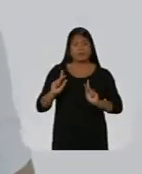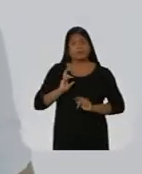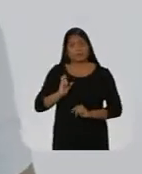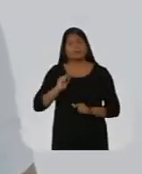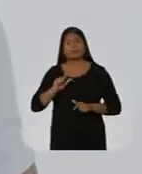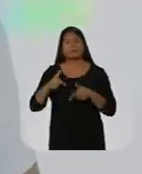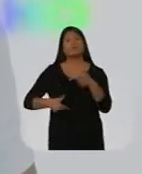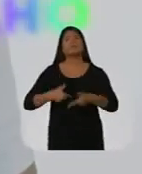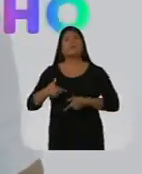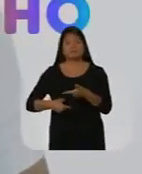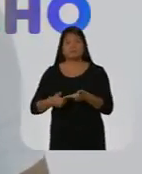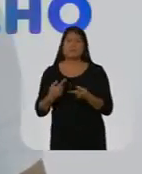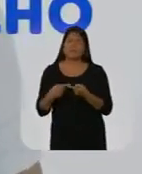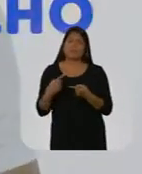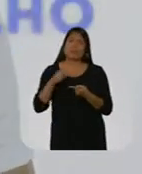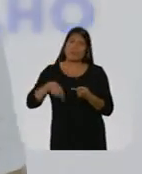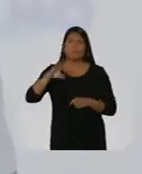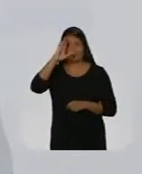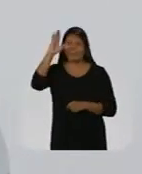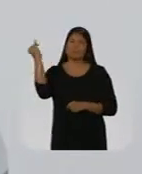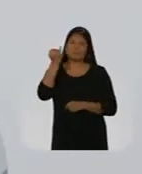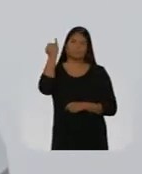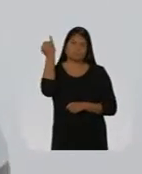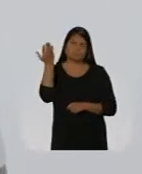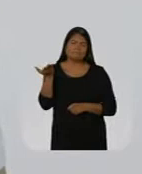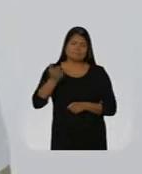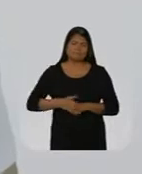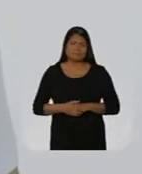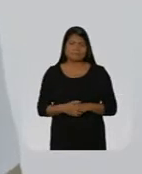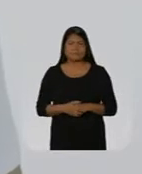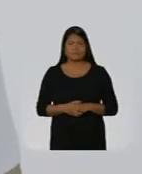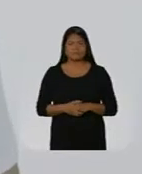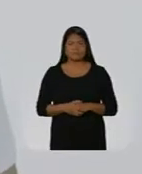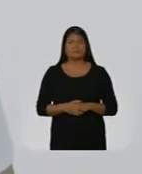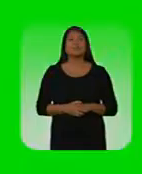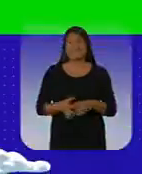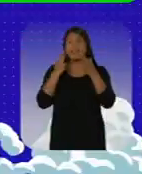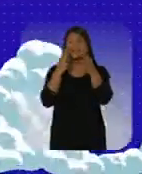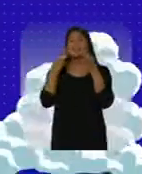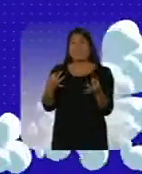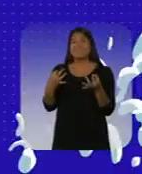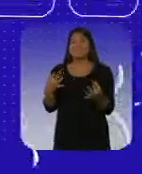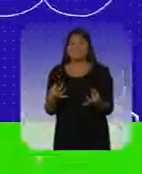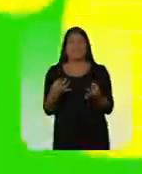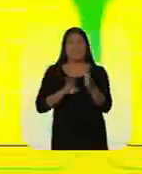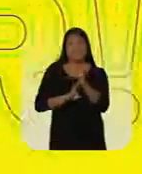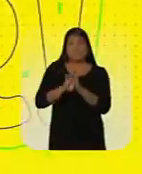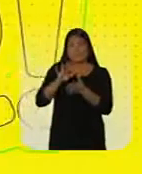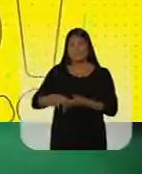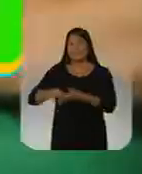paz, amor e trabalho. Porque no final das contas, é isso que interessa a todos nós. Atenção!